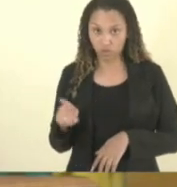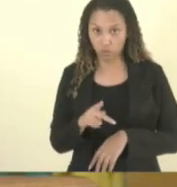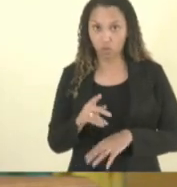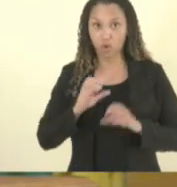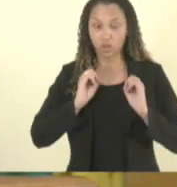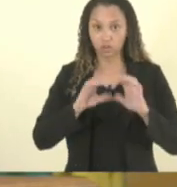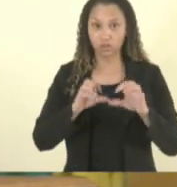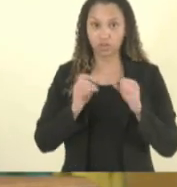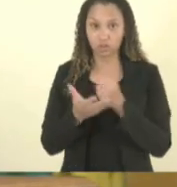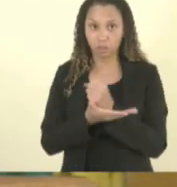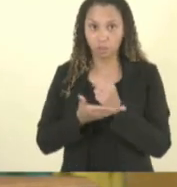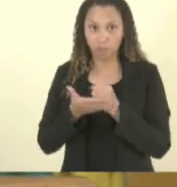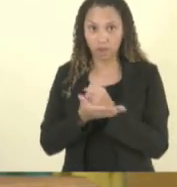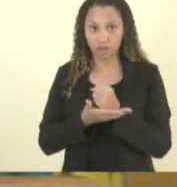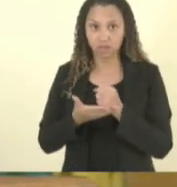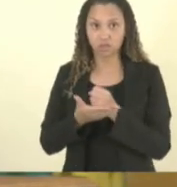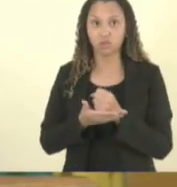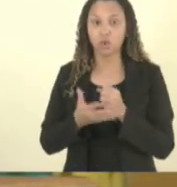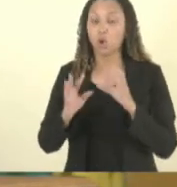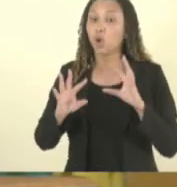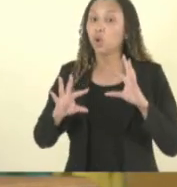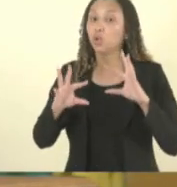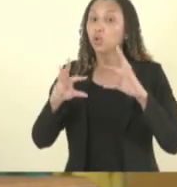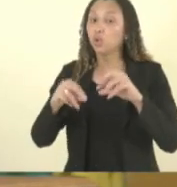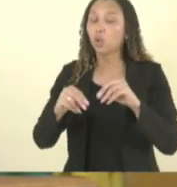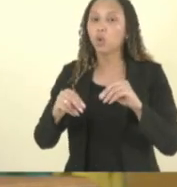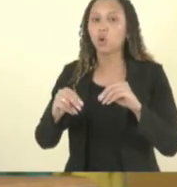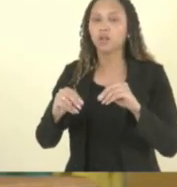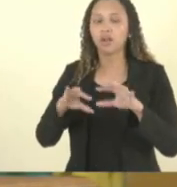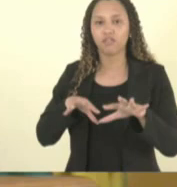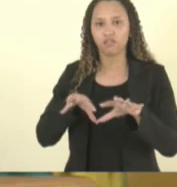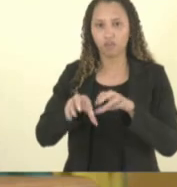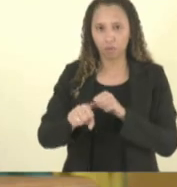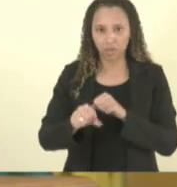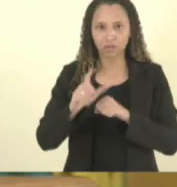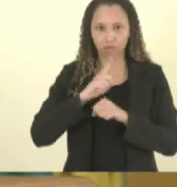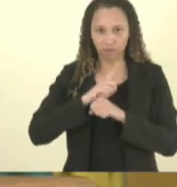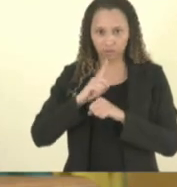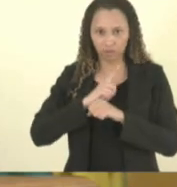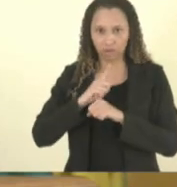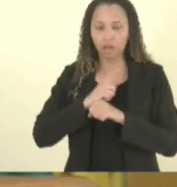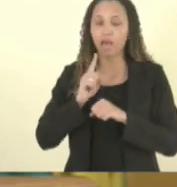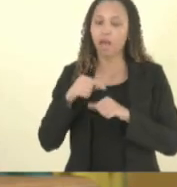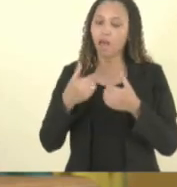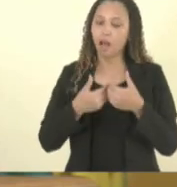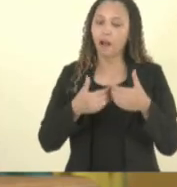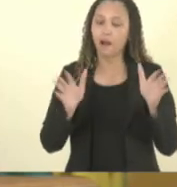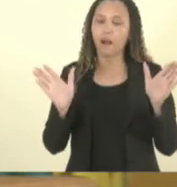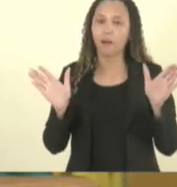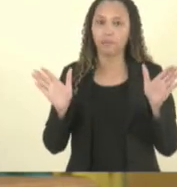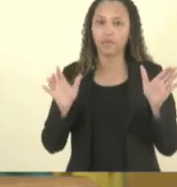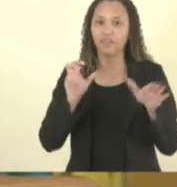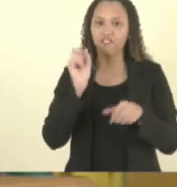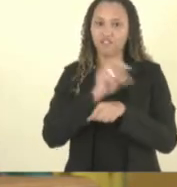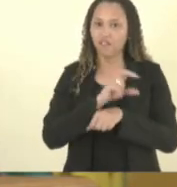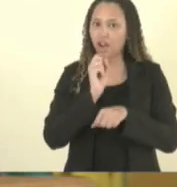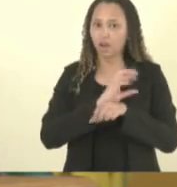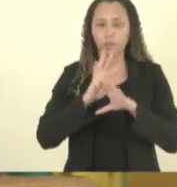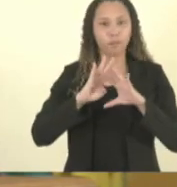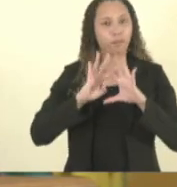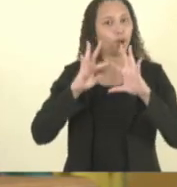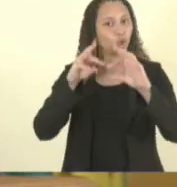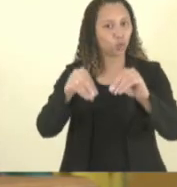educação básica todas as formações que a gente lança são aberto vagas para todo mundo